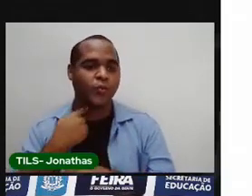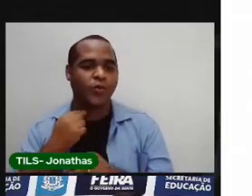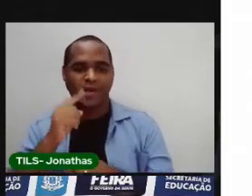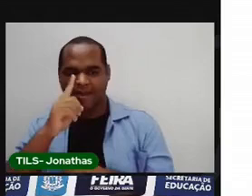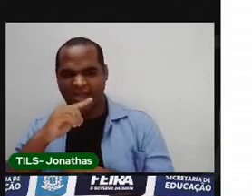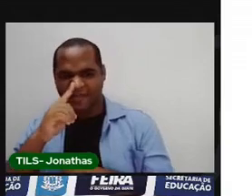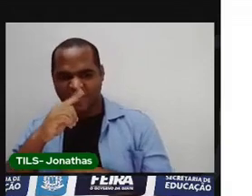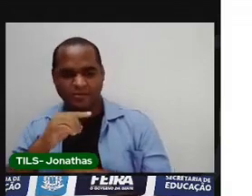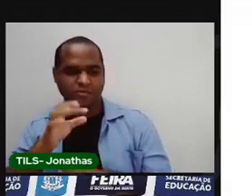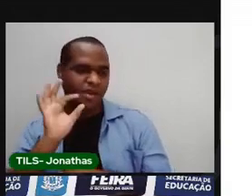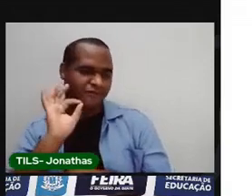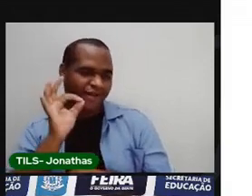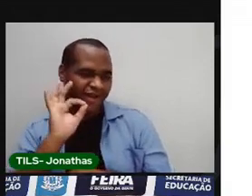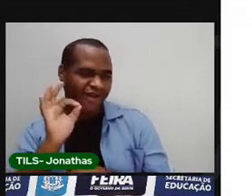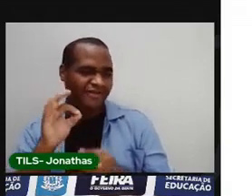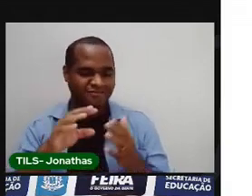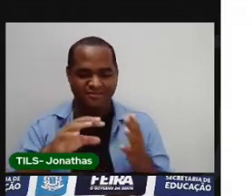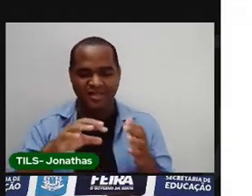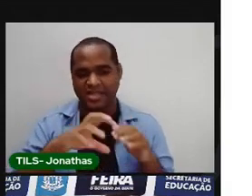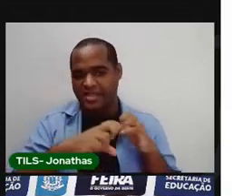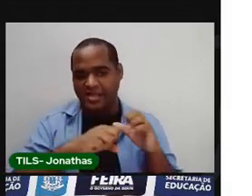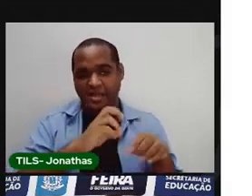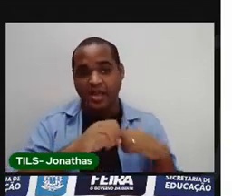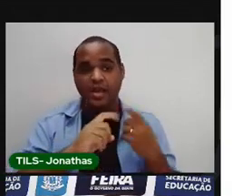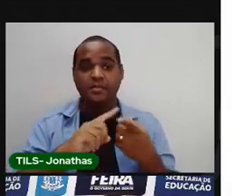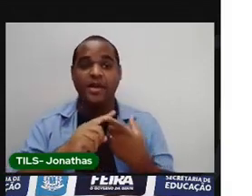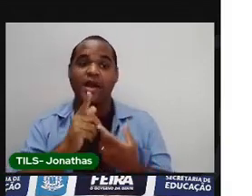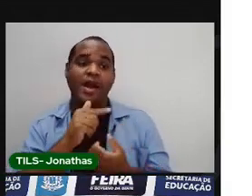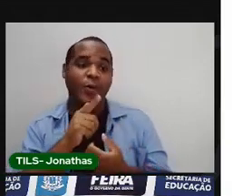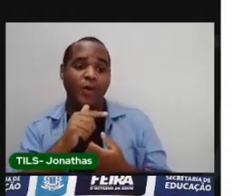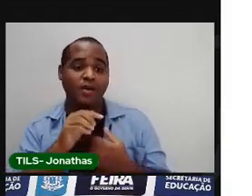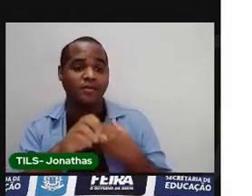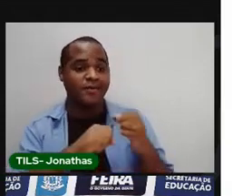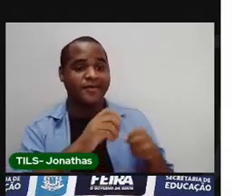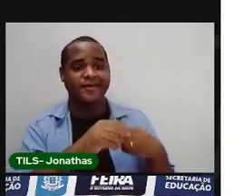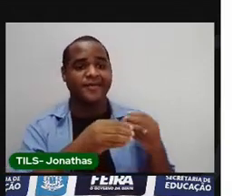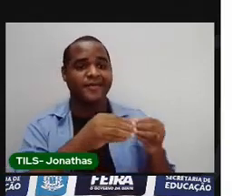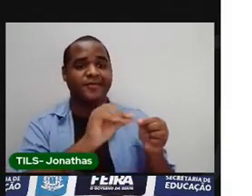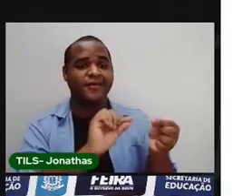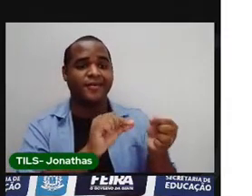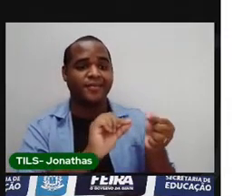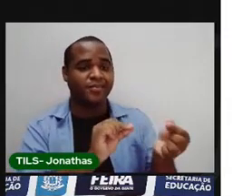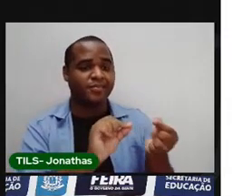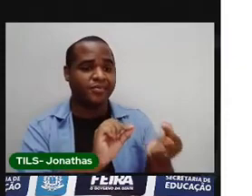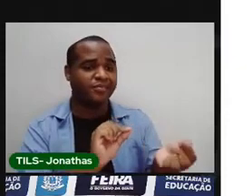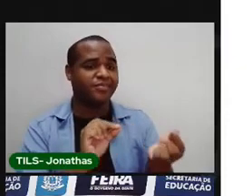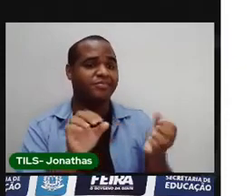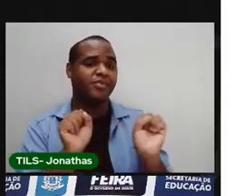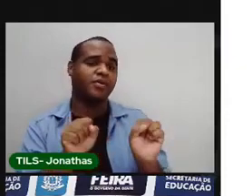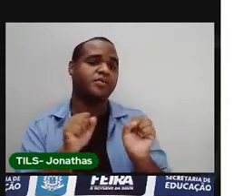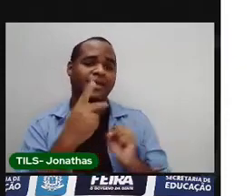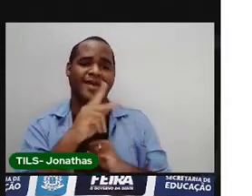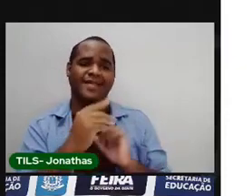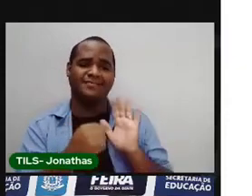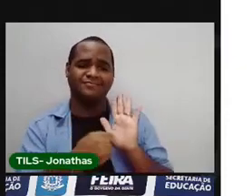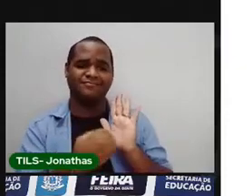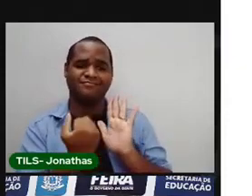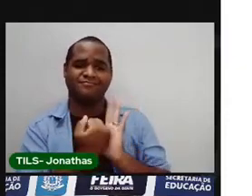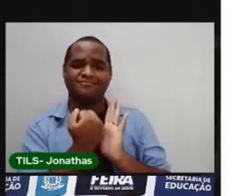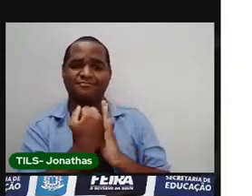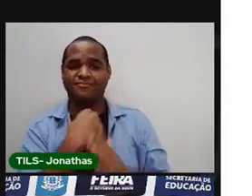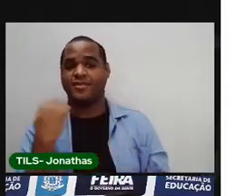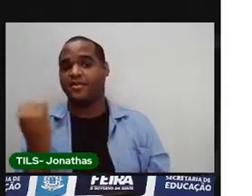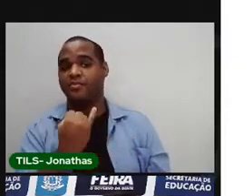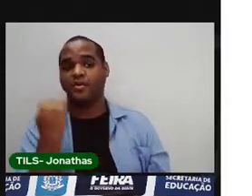biscoito de café. Você pegar com a mão molhada. Vai danificar o papel. E é um documento muito importante.